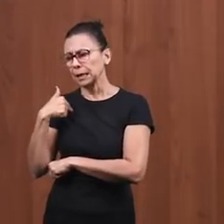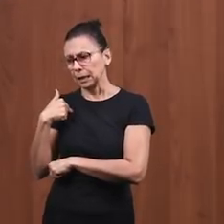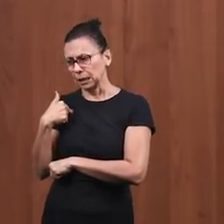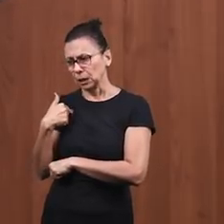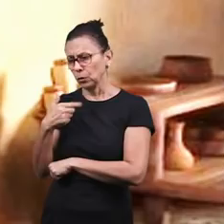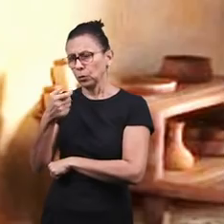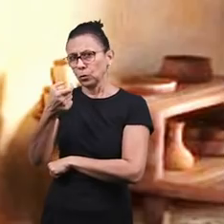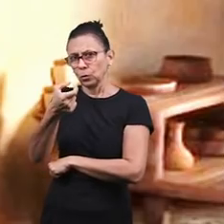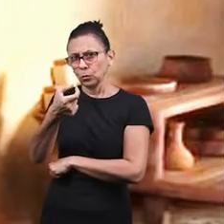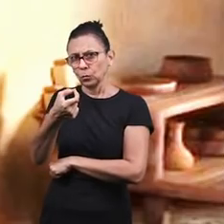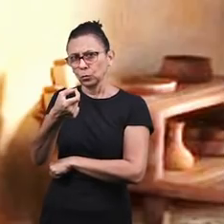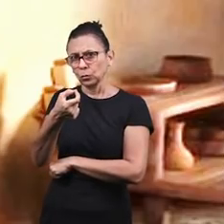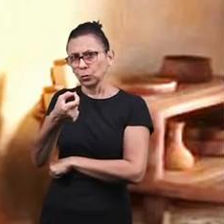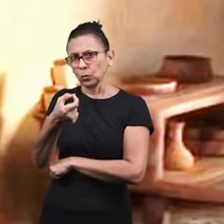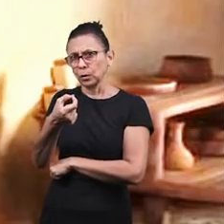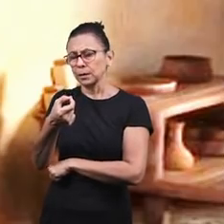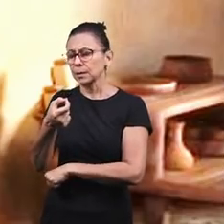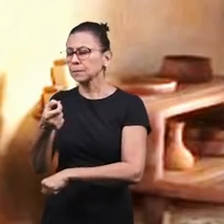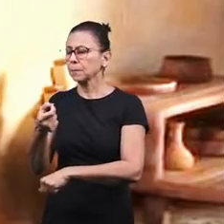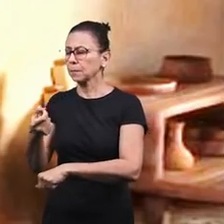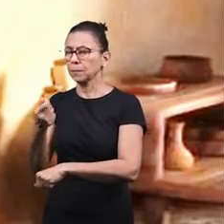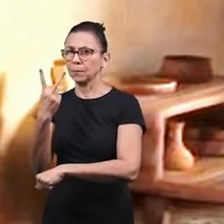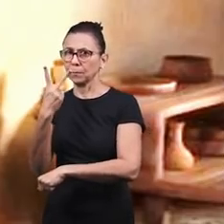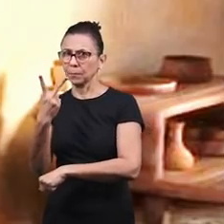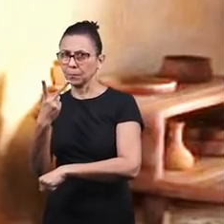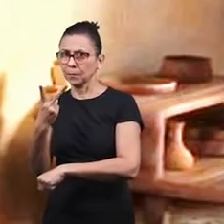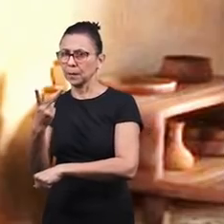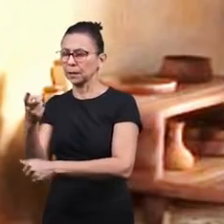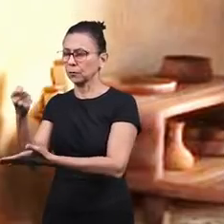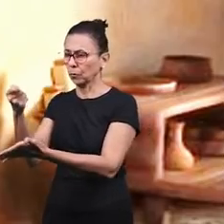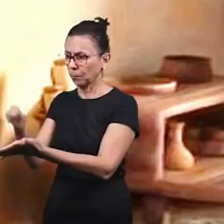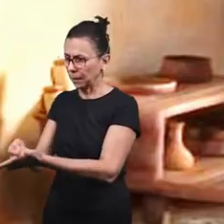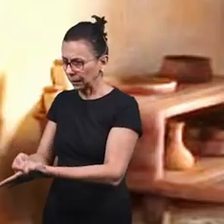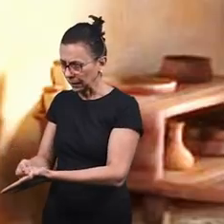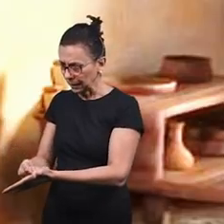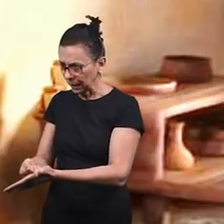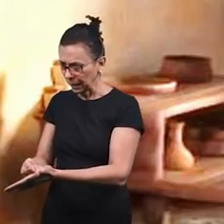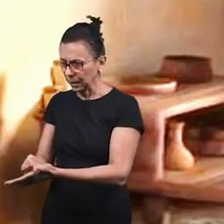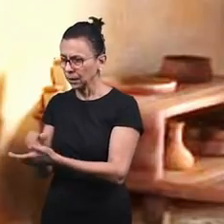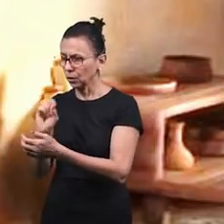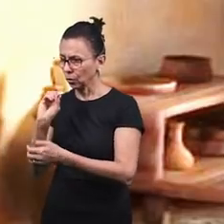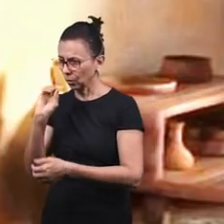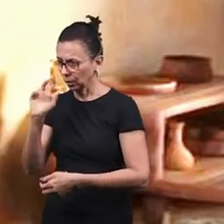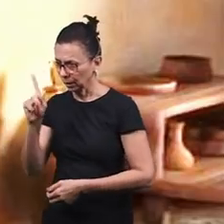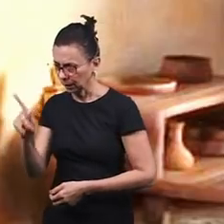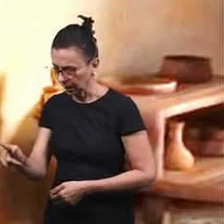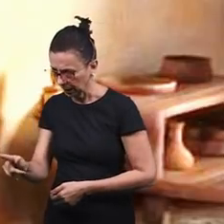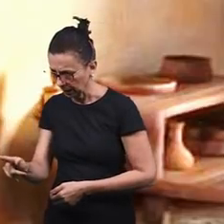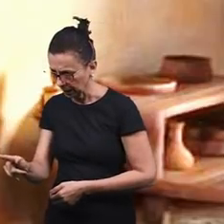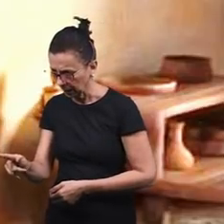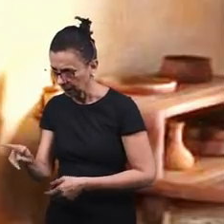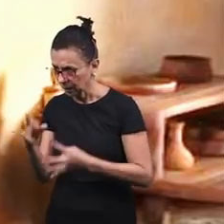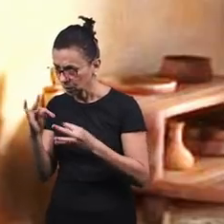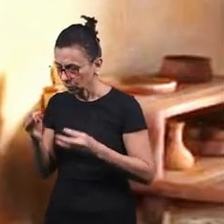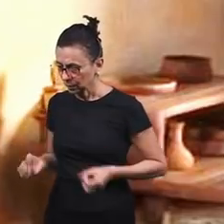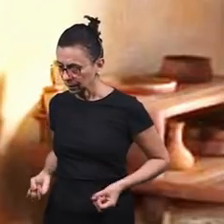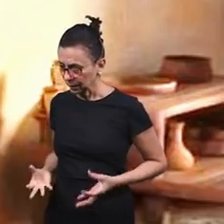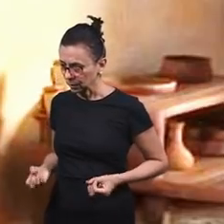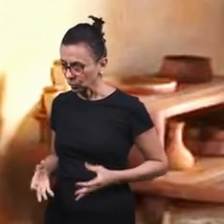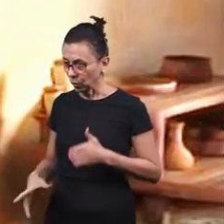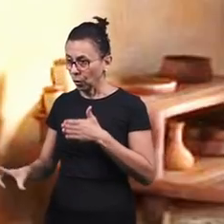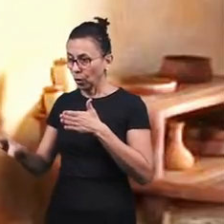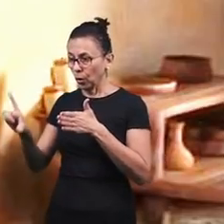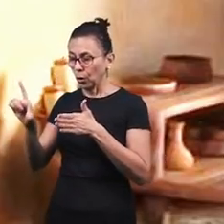vou pagar aqui duas moedas de prata, são suficientes para pagar as despesas dele de ontem e as